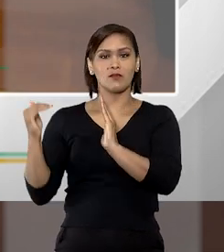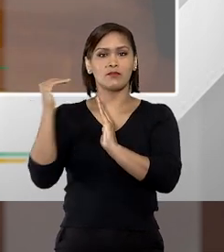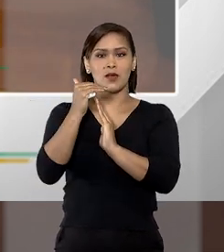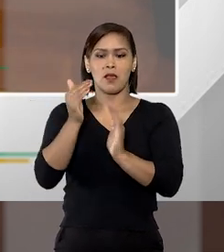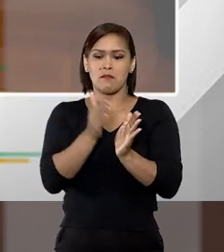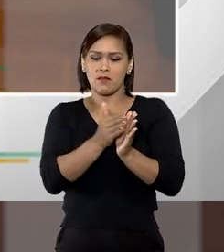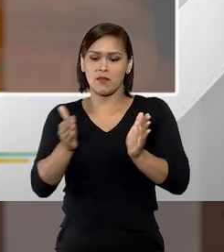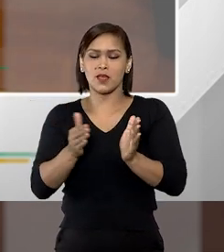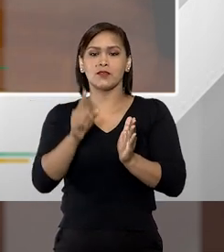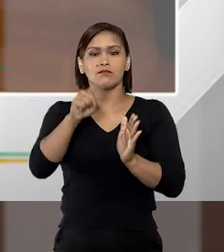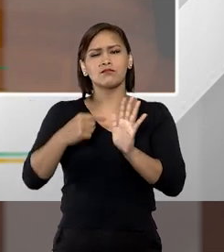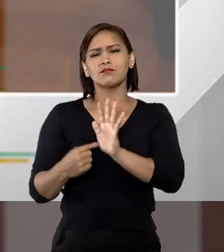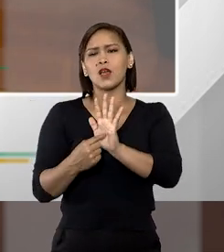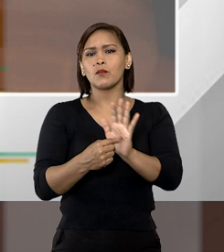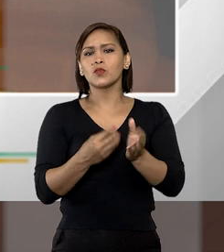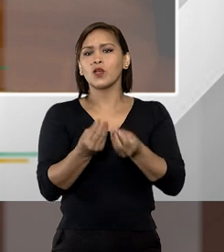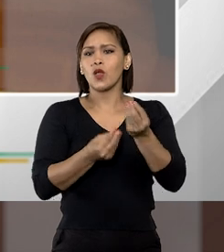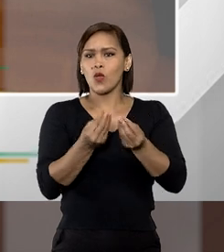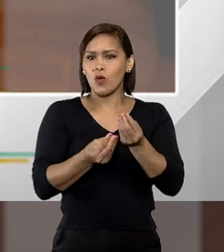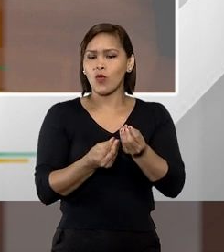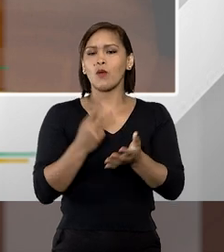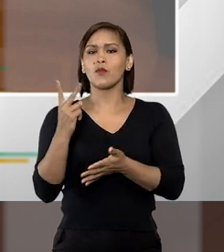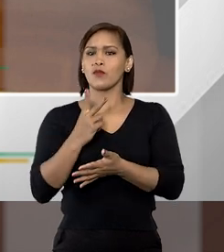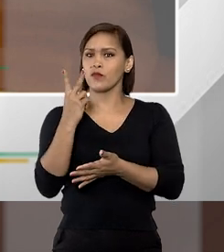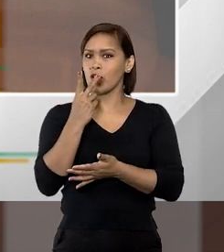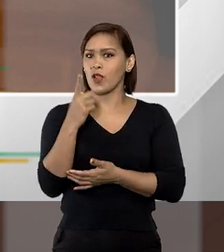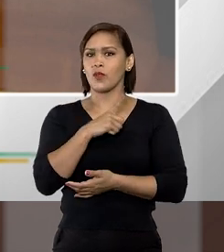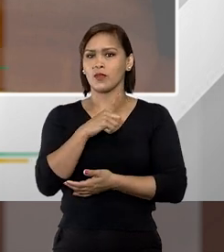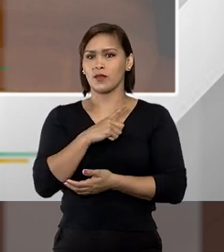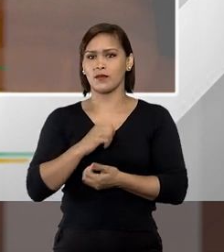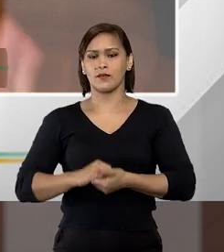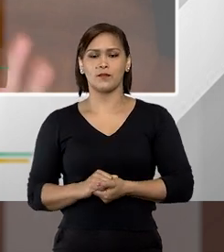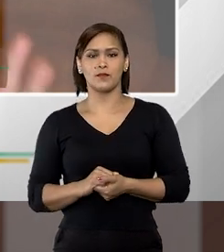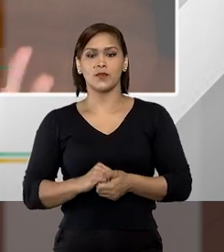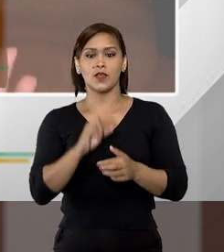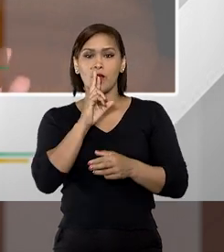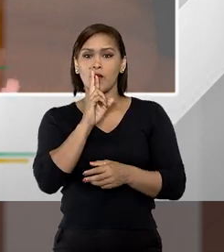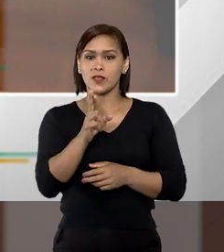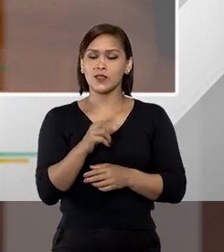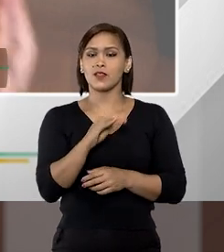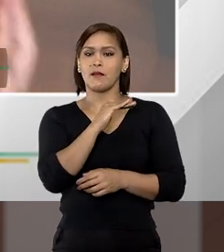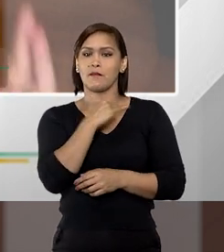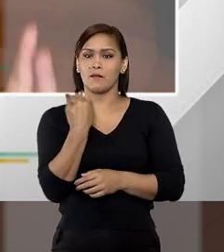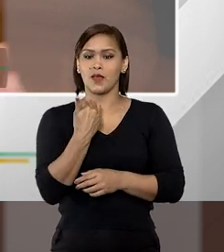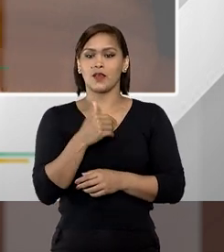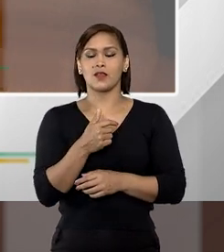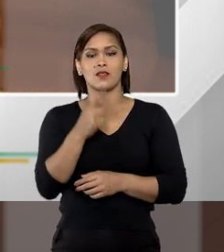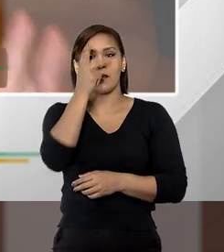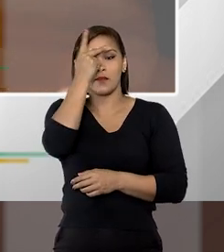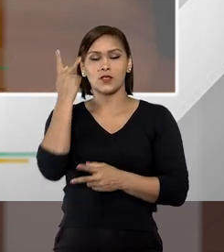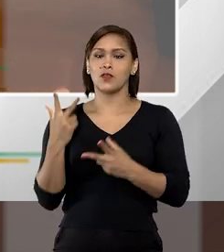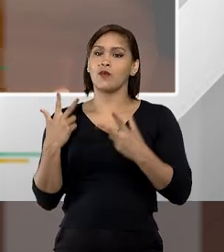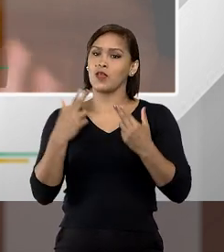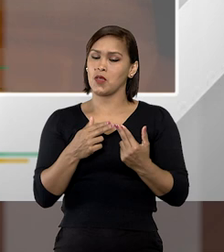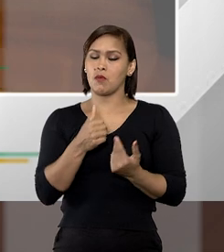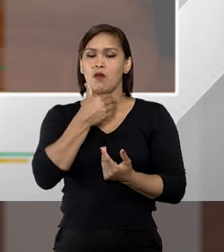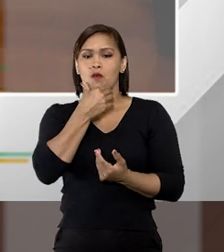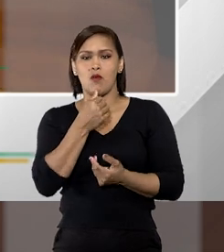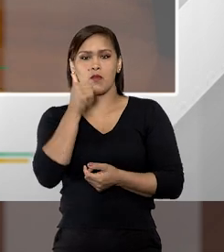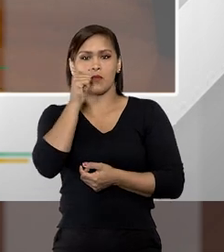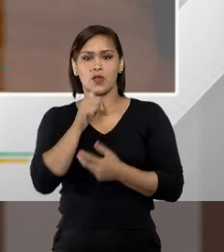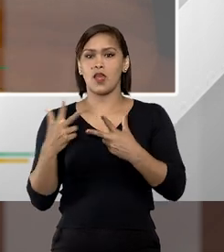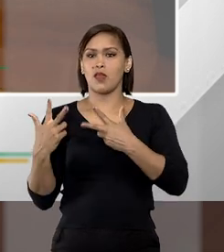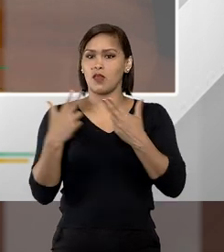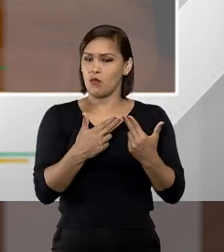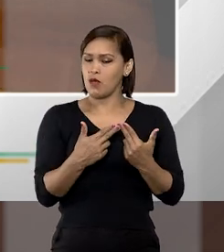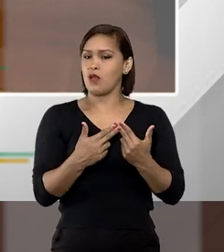maior para mostrar o quanto que ela é mais desvalorada. O desvalor do resultado, é matar alguém, é igual, tanto matar um homem quanto matar